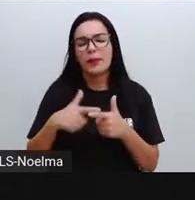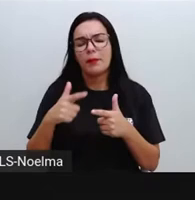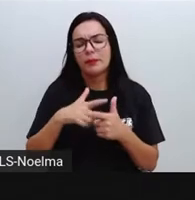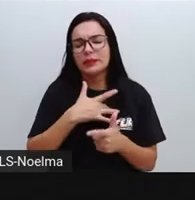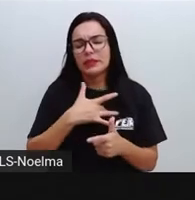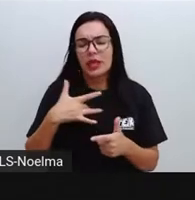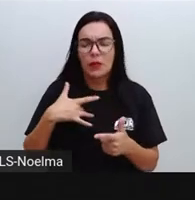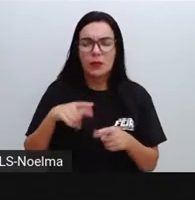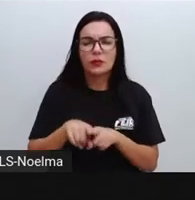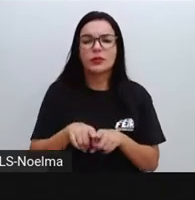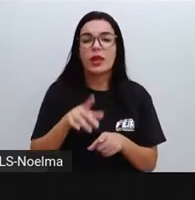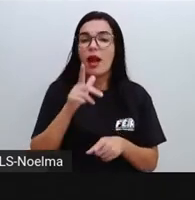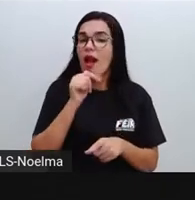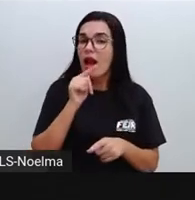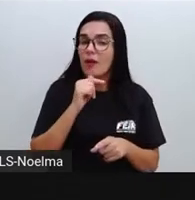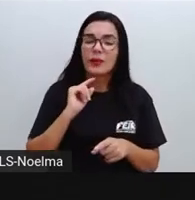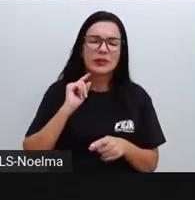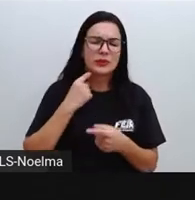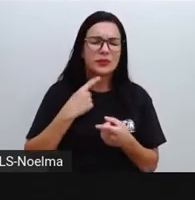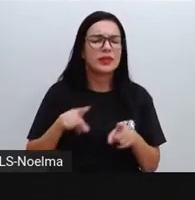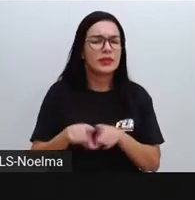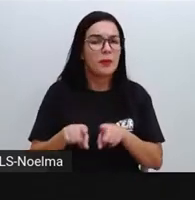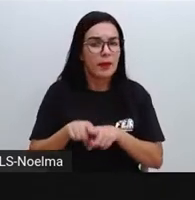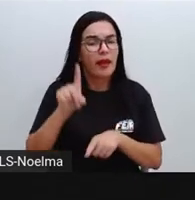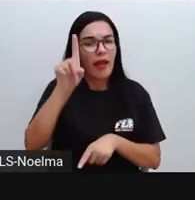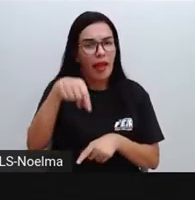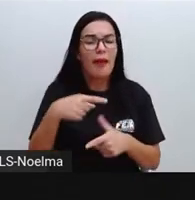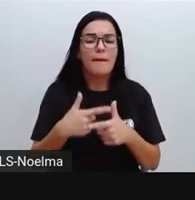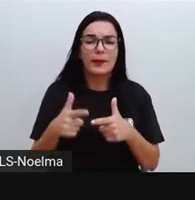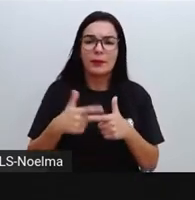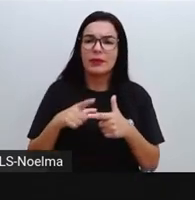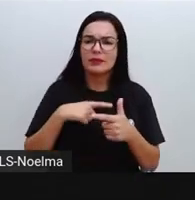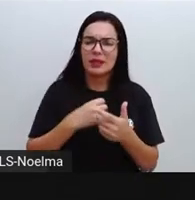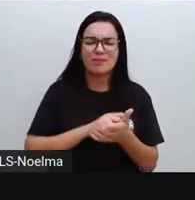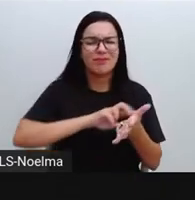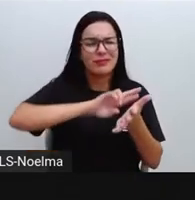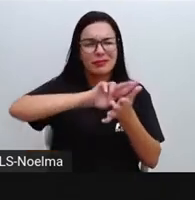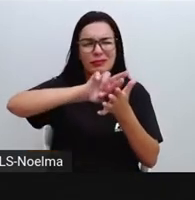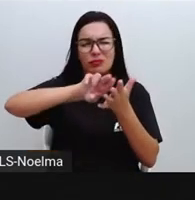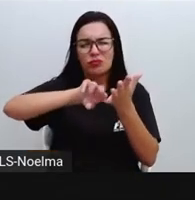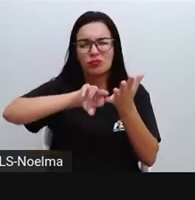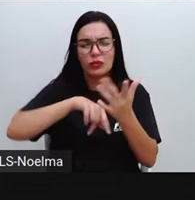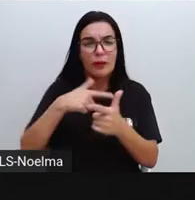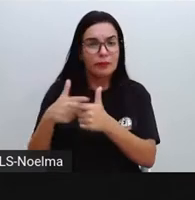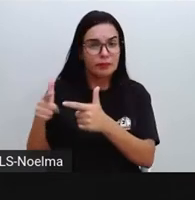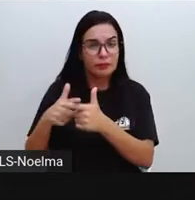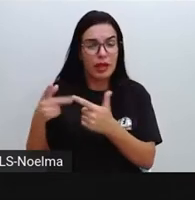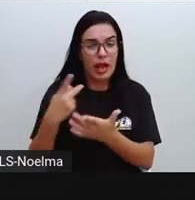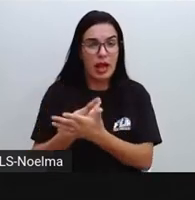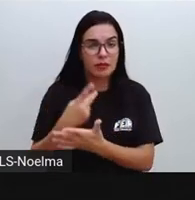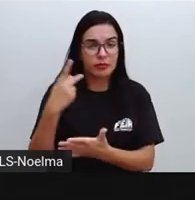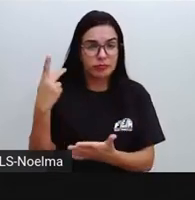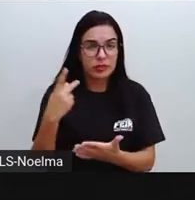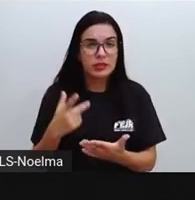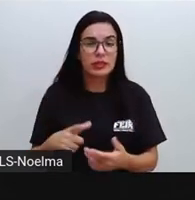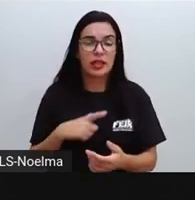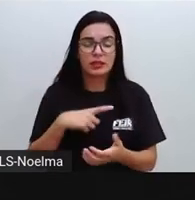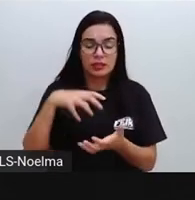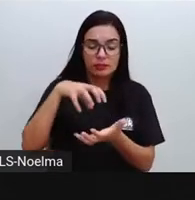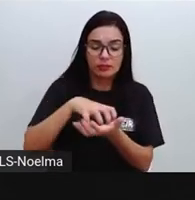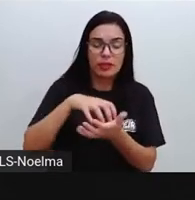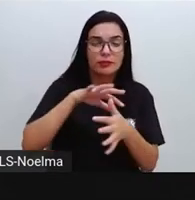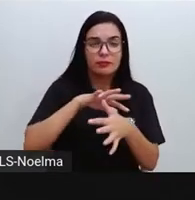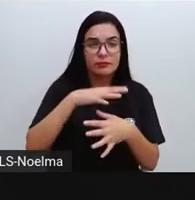a poluição da água também traz problemas de saúde. São diversas consequências aí que podem trazer para a